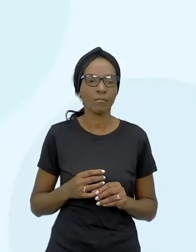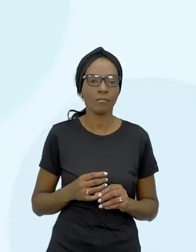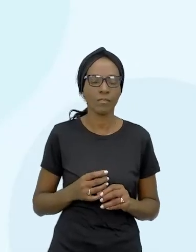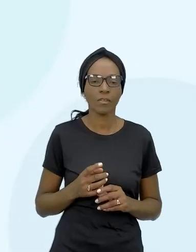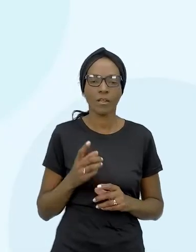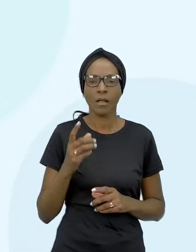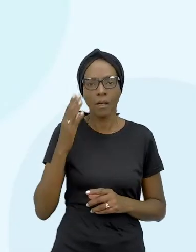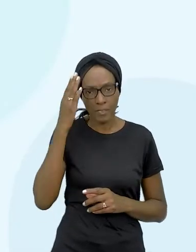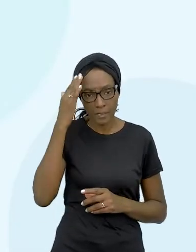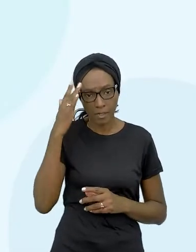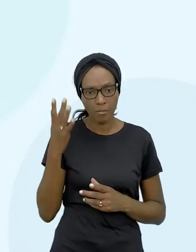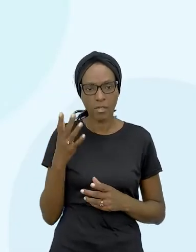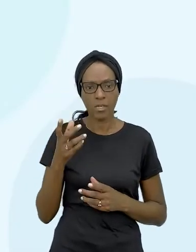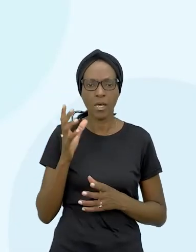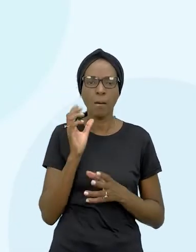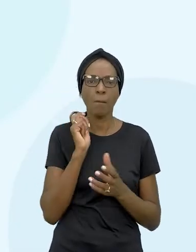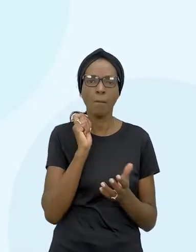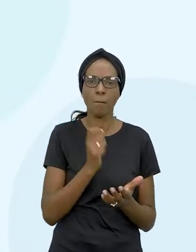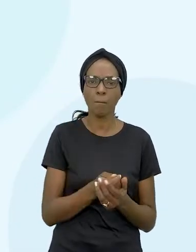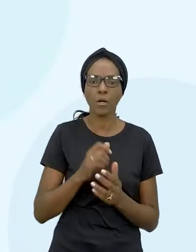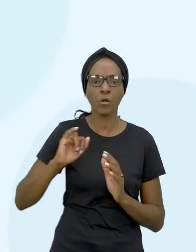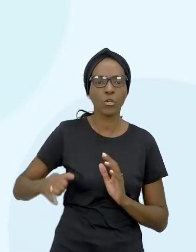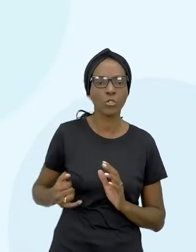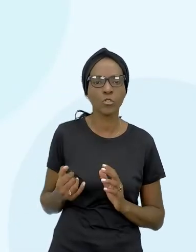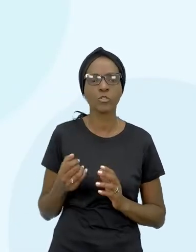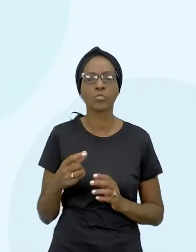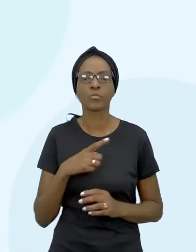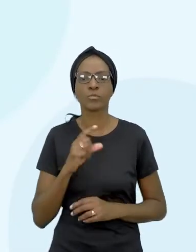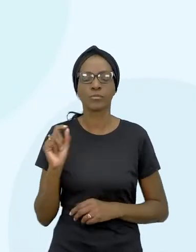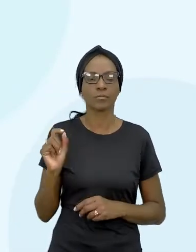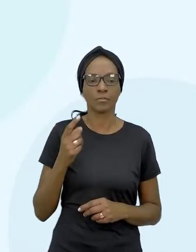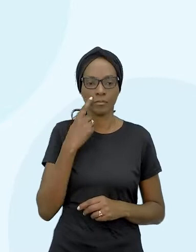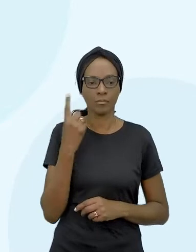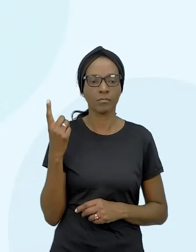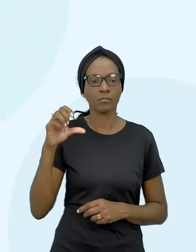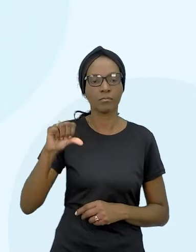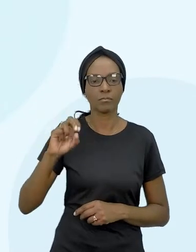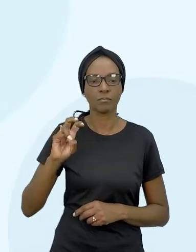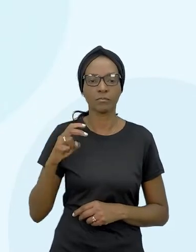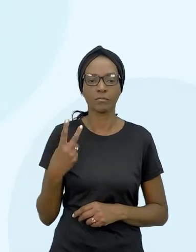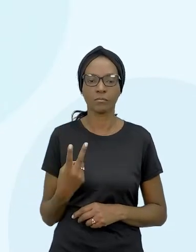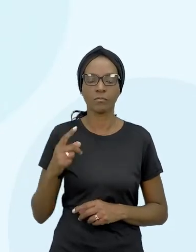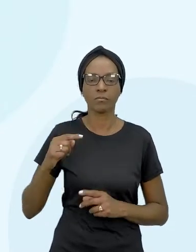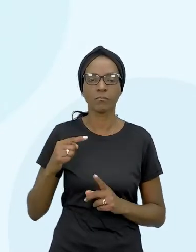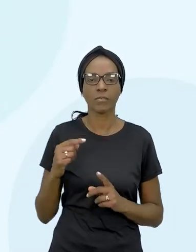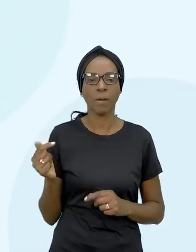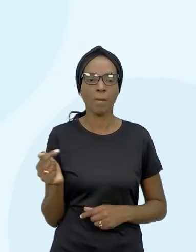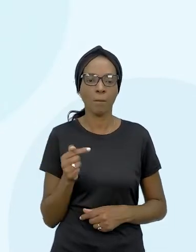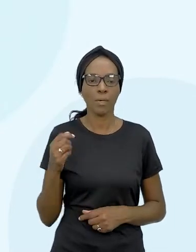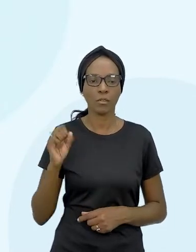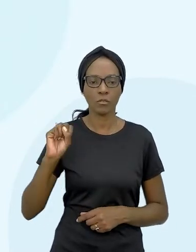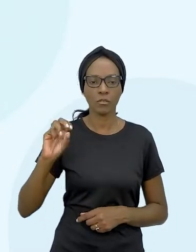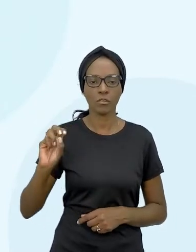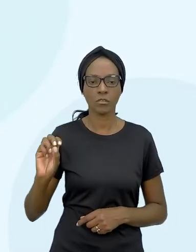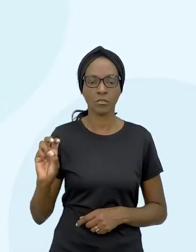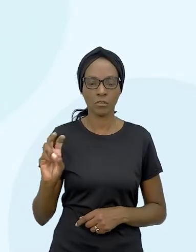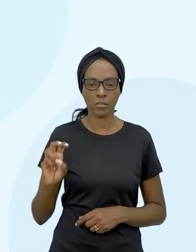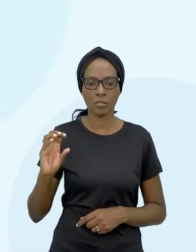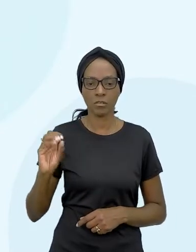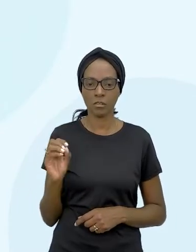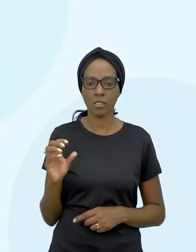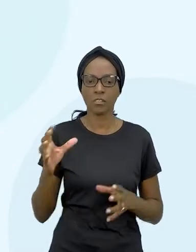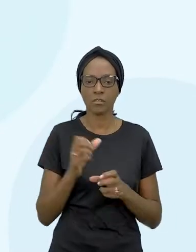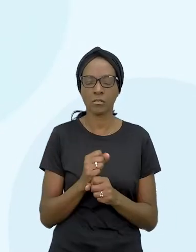pagou de juros, temos o seguinte, 952 menos 850, vai dar aí o 102. É